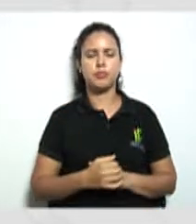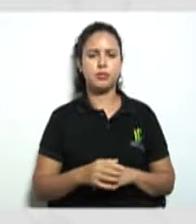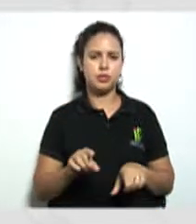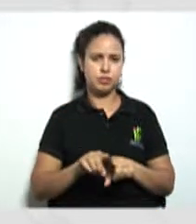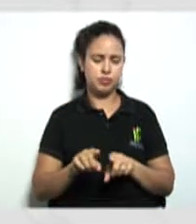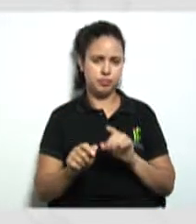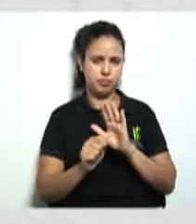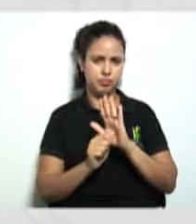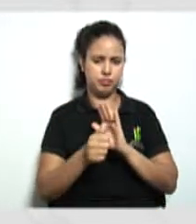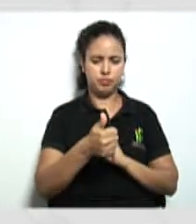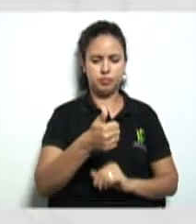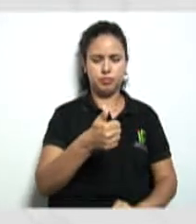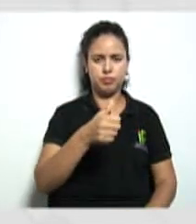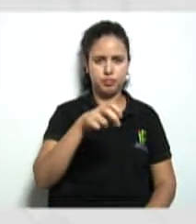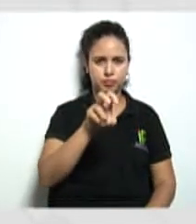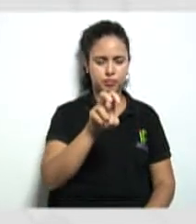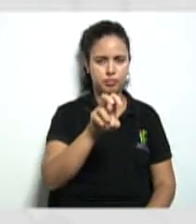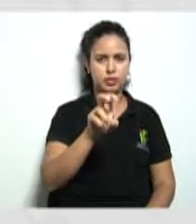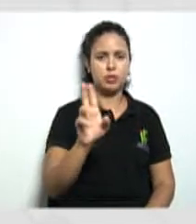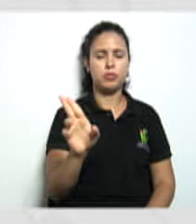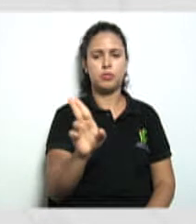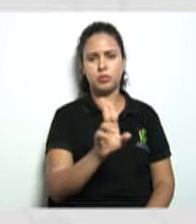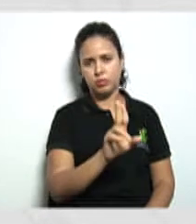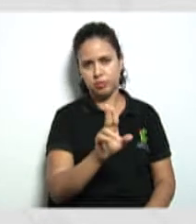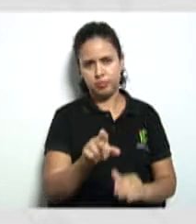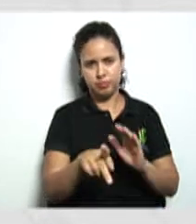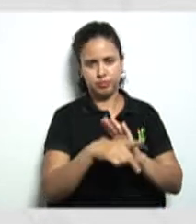15. O nome